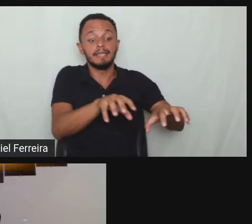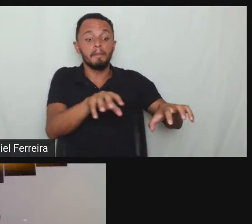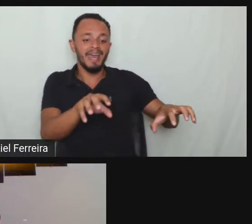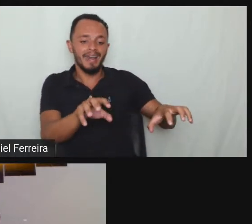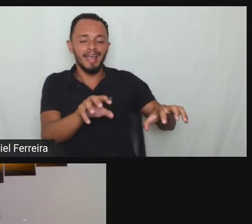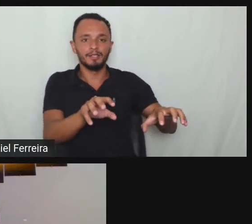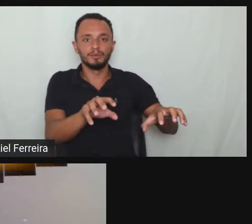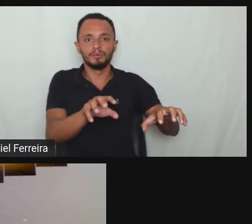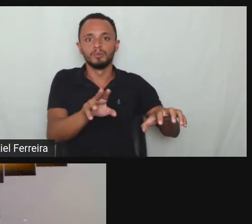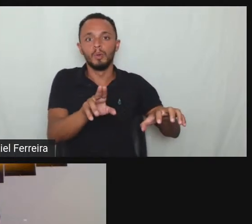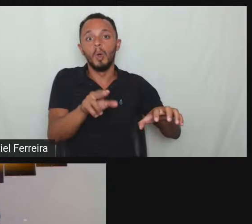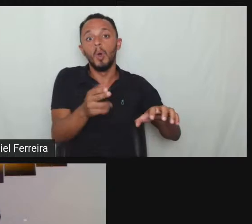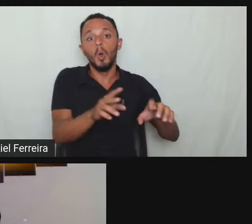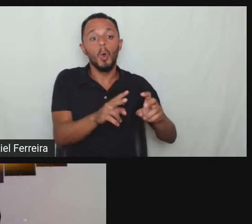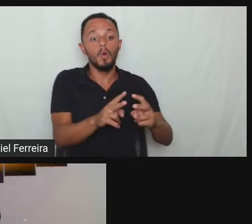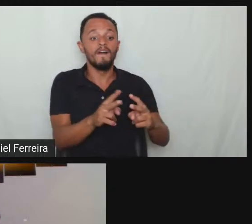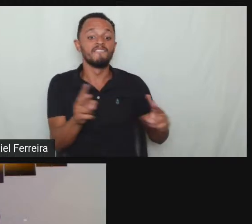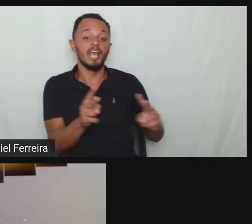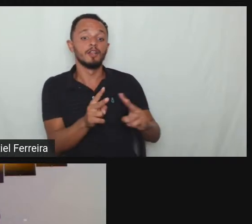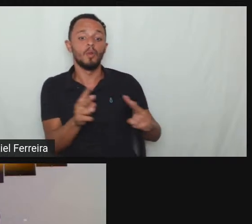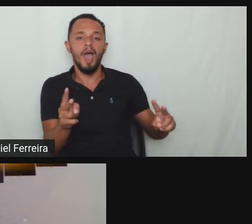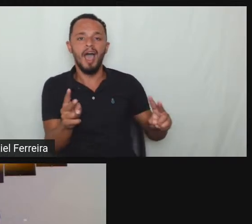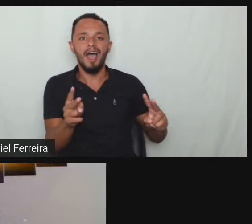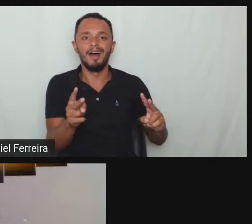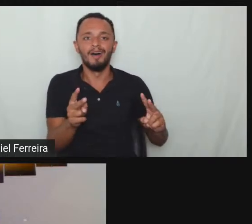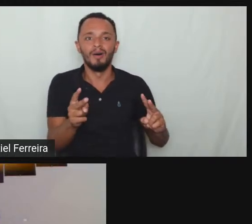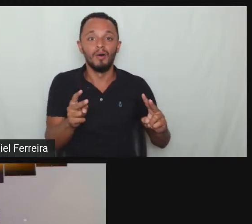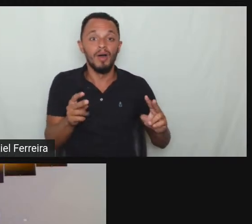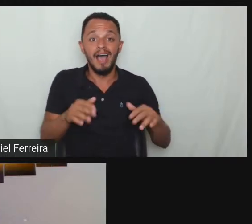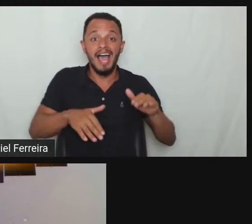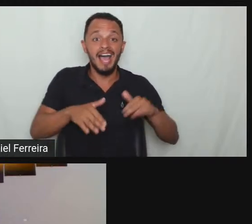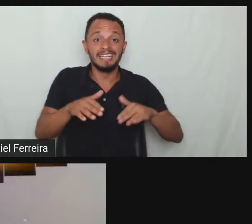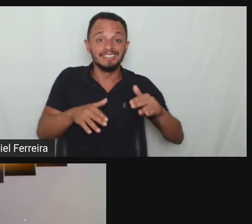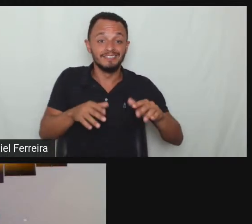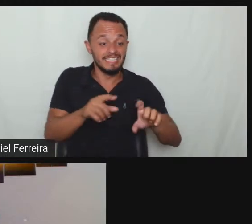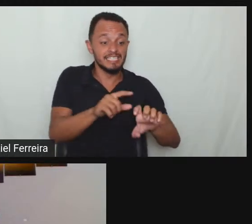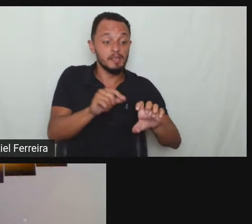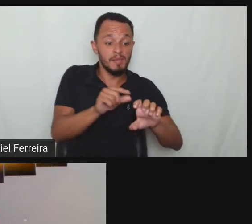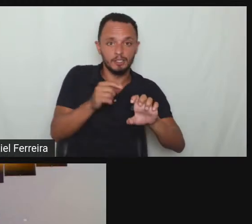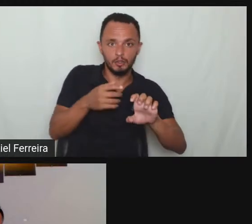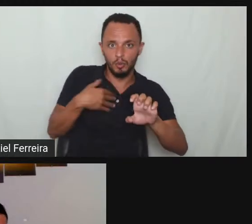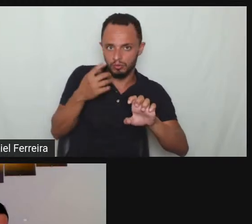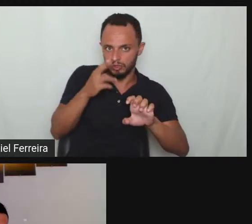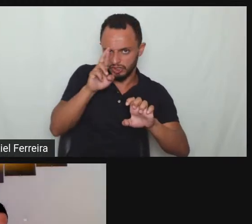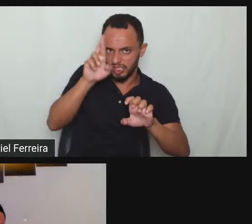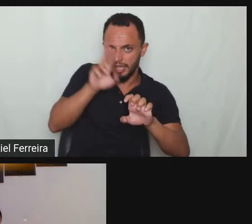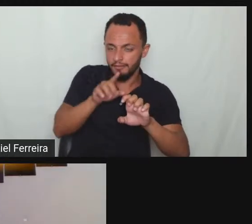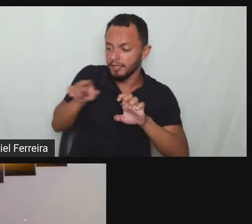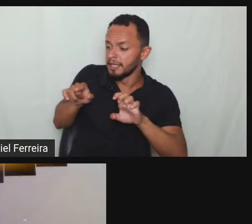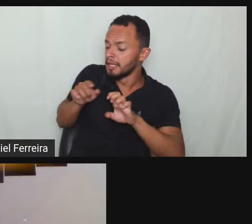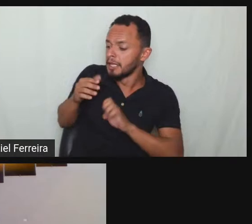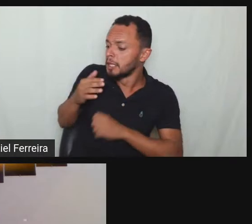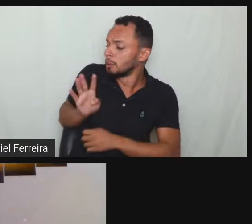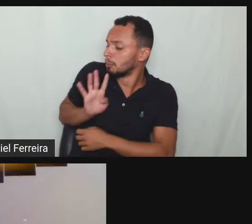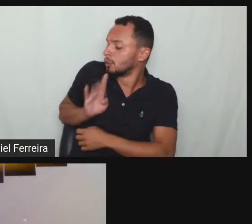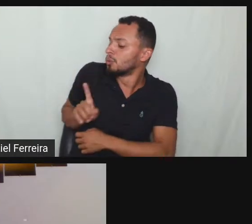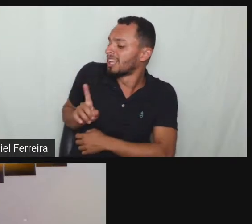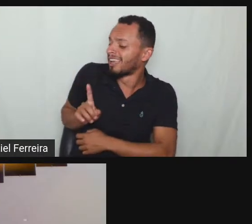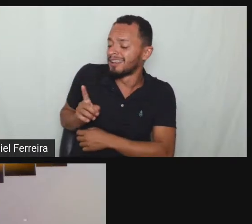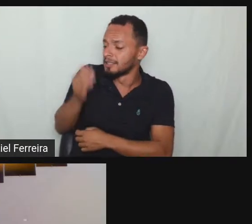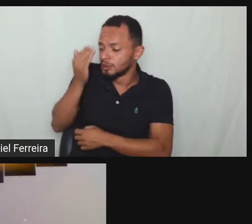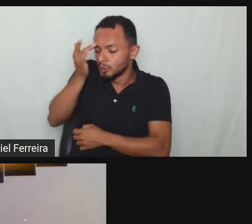às vezes não sabe como dialogar com o empregador não sabe como é que ela documenta esse direito que tipo de dica a gente pode dar